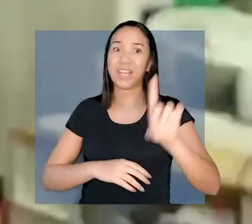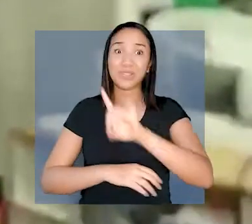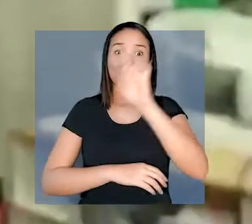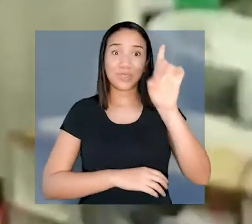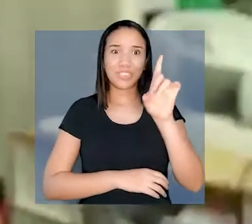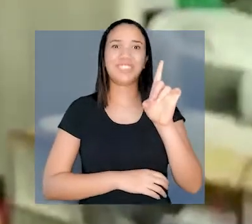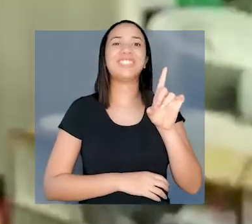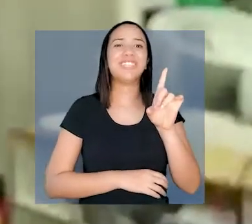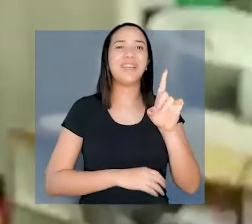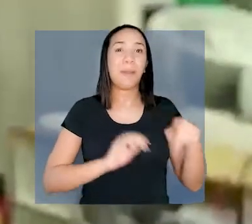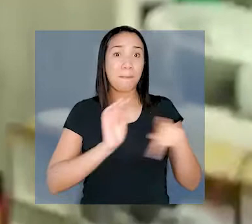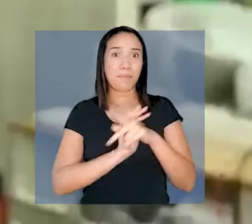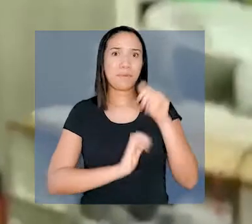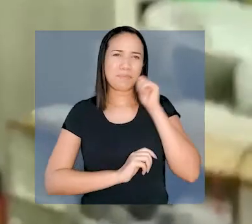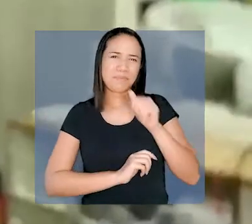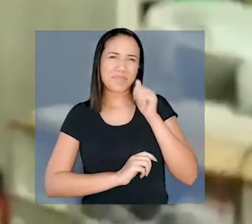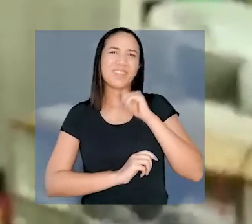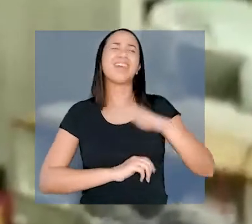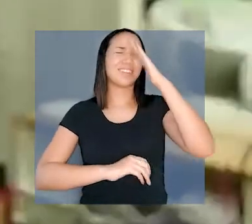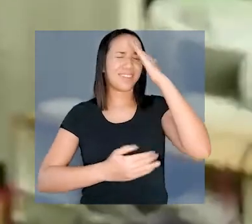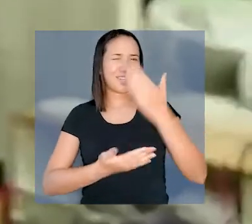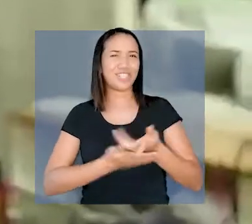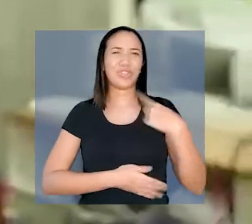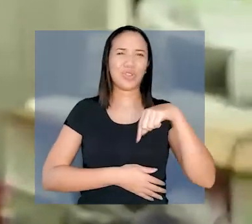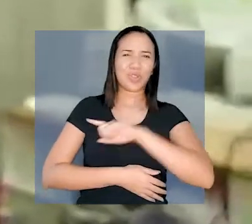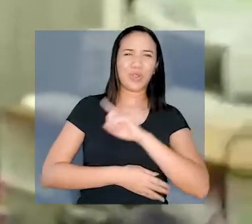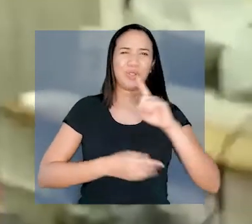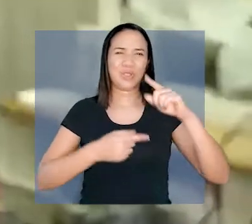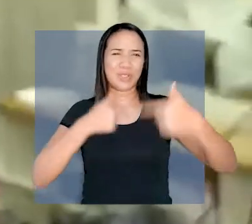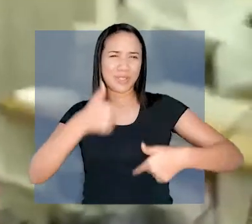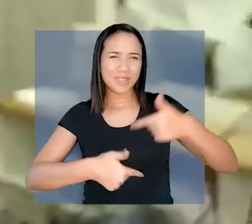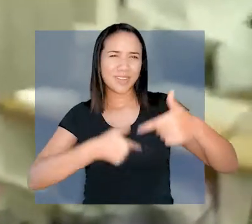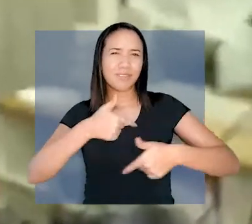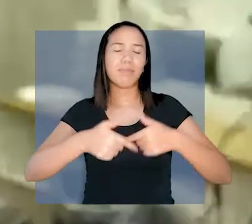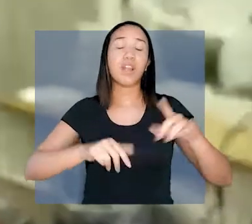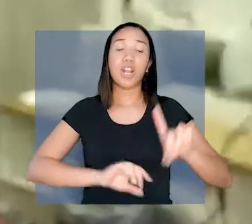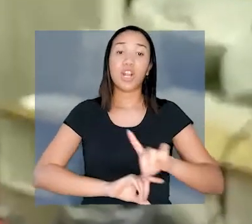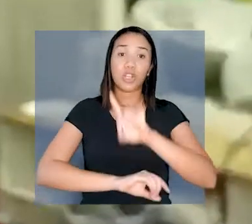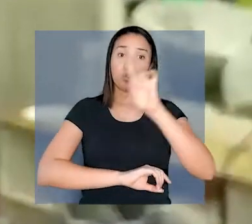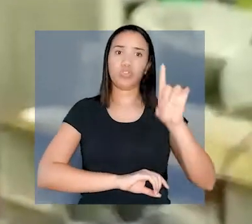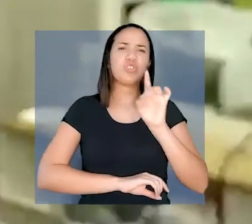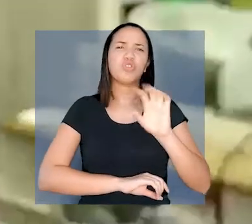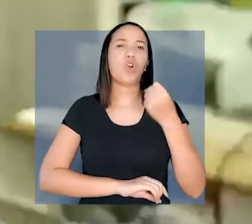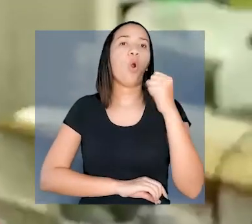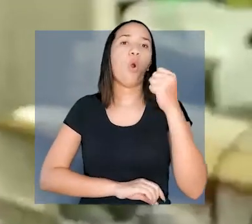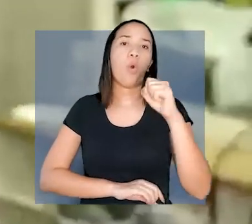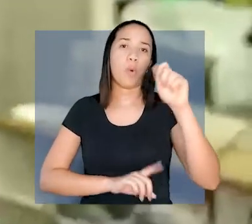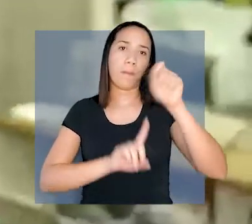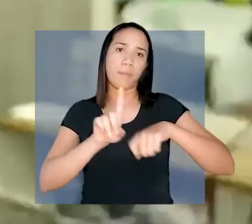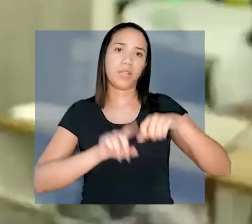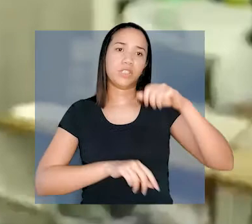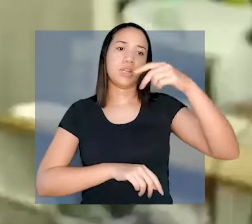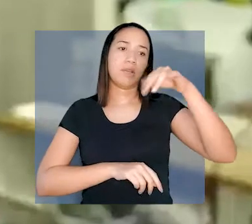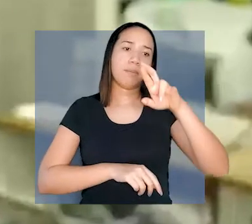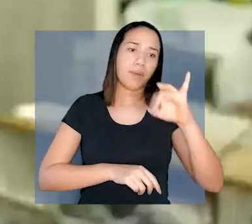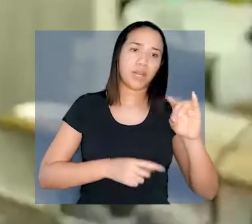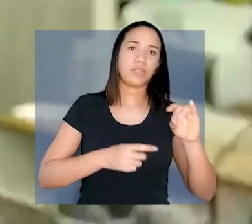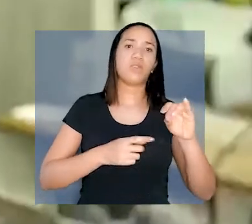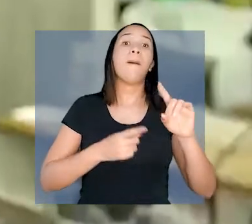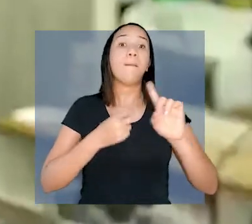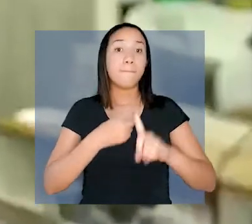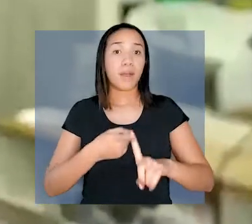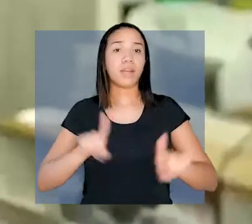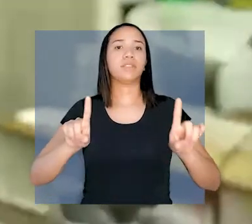Dia Internacional das Mulheres, é sinal de que elas acreditam no trabalho que a gente está fazendo. E o Dia da Mulher não é só dia 8 de março, mas os